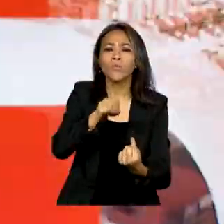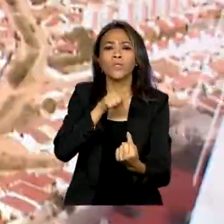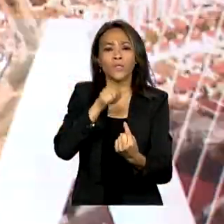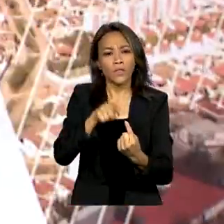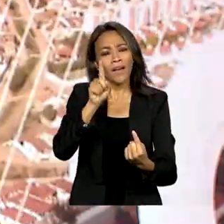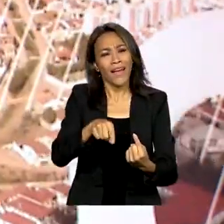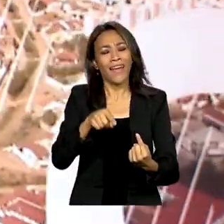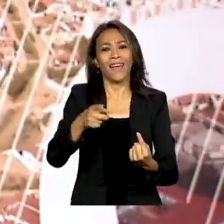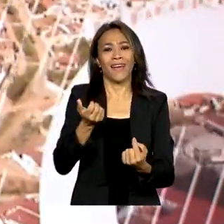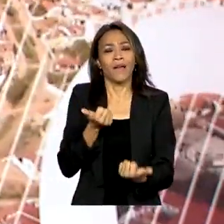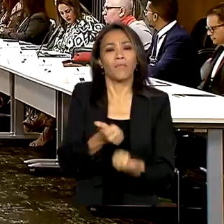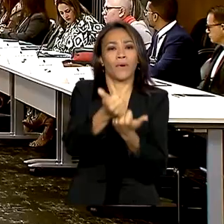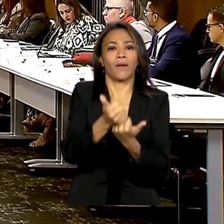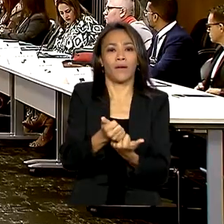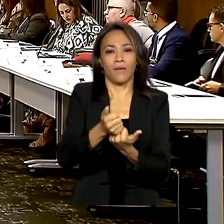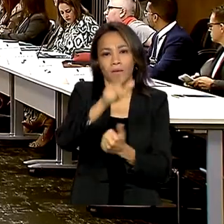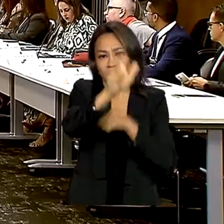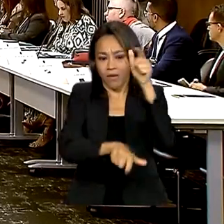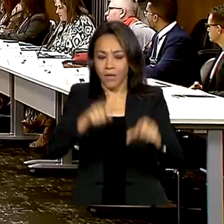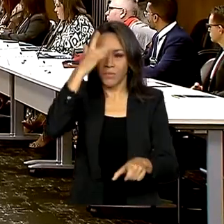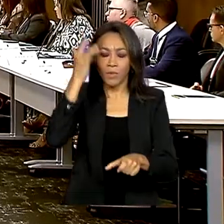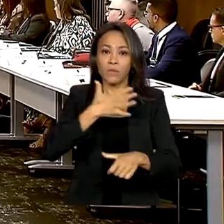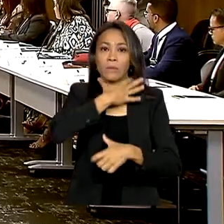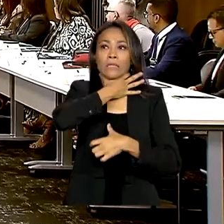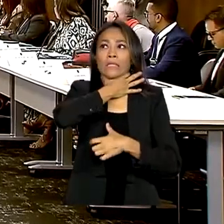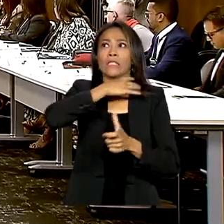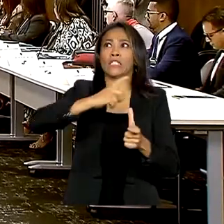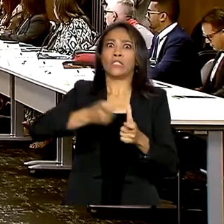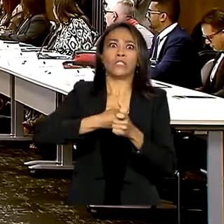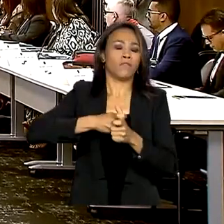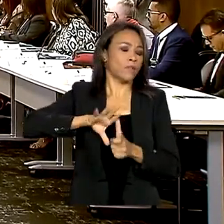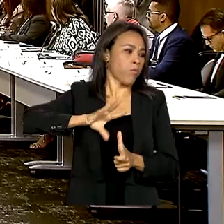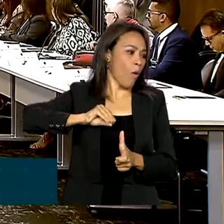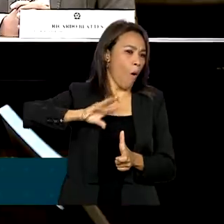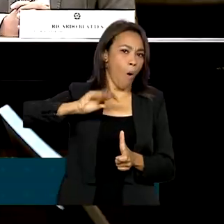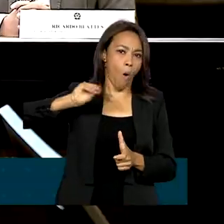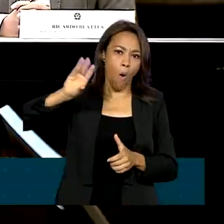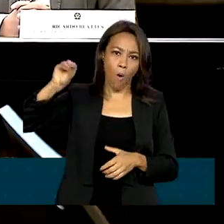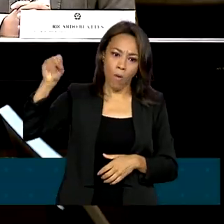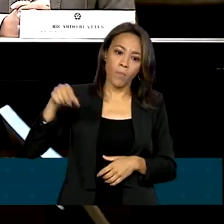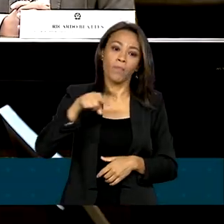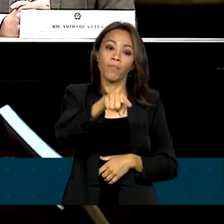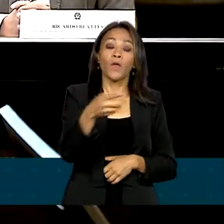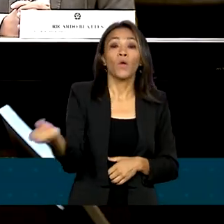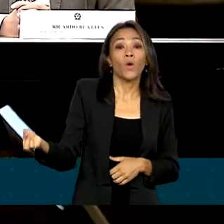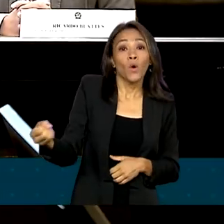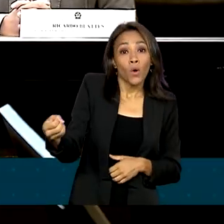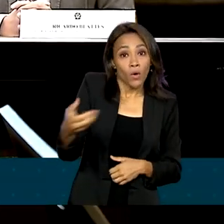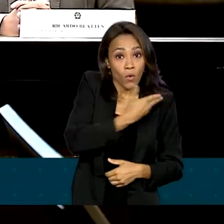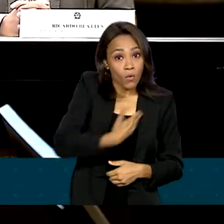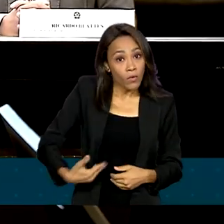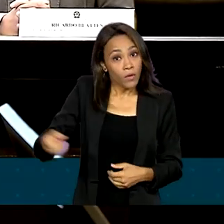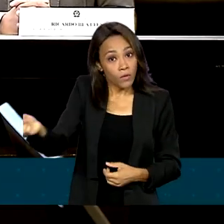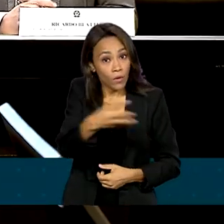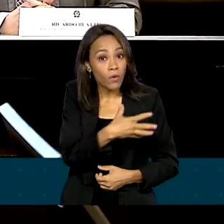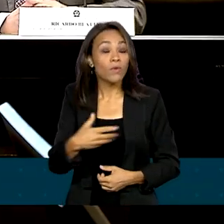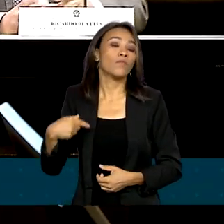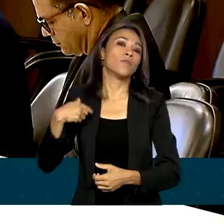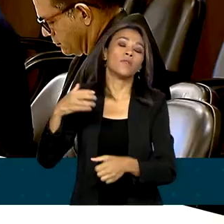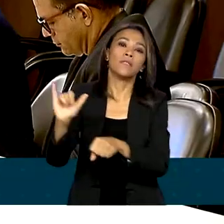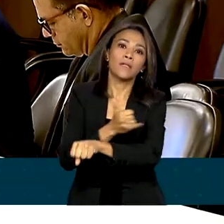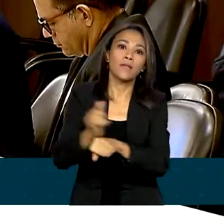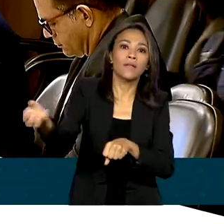superendividados. Governo novo, diretrizes novas e a Secretaria Nacional de Defesa do Consumidor